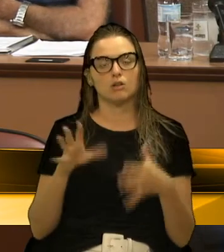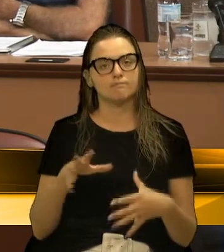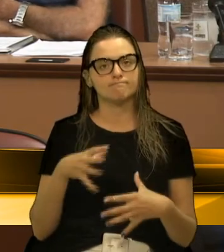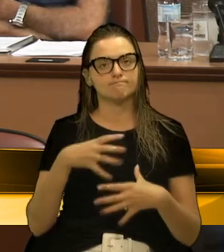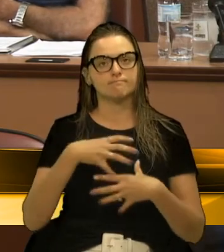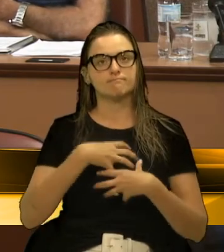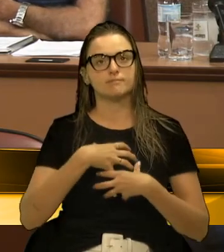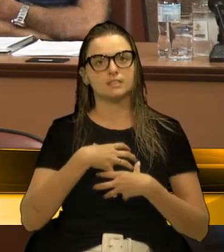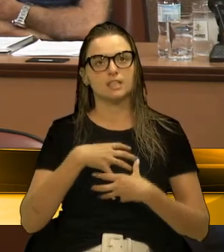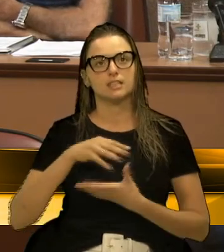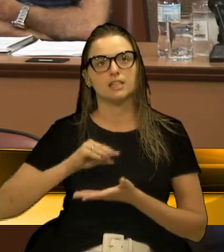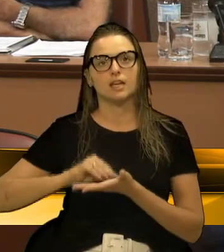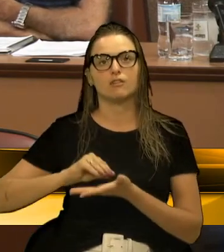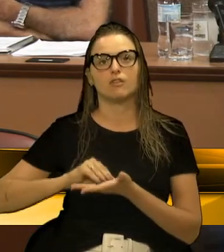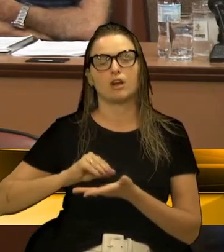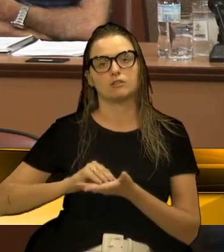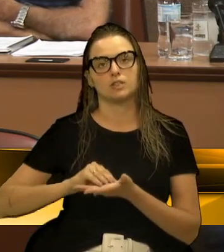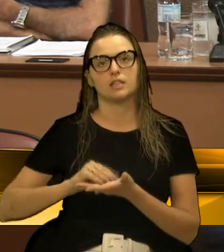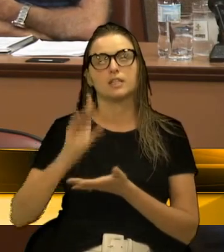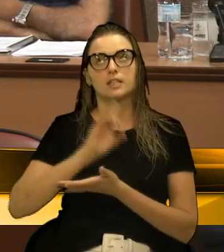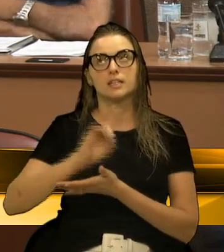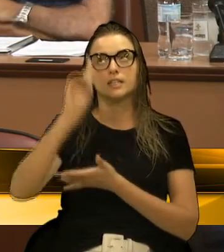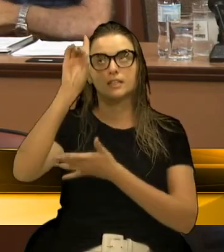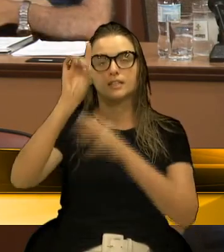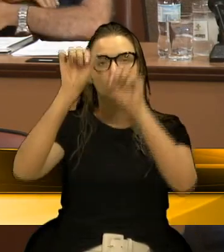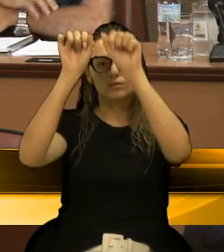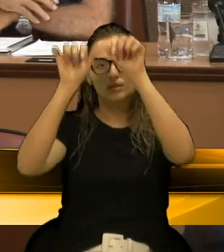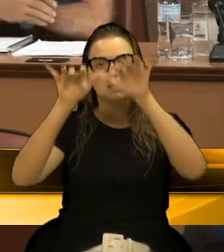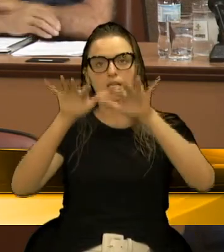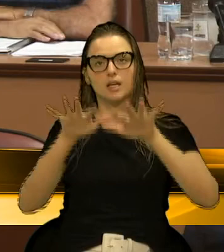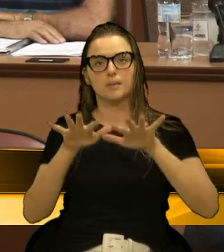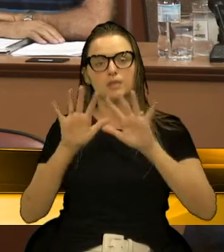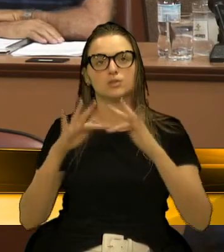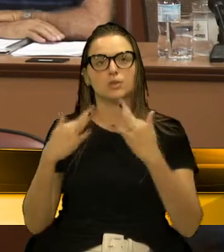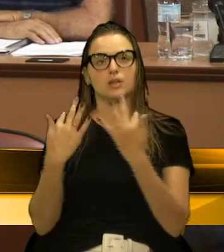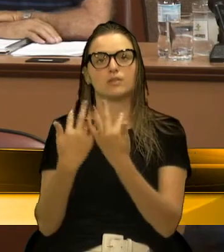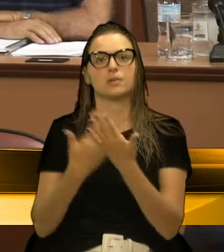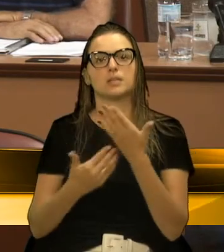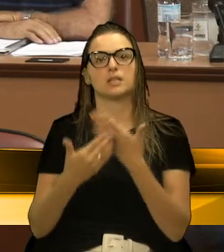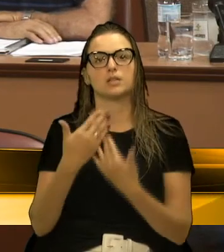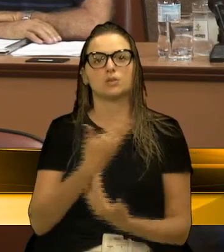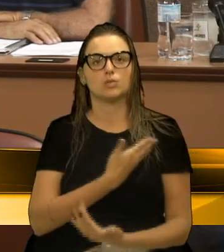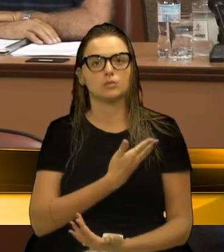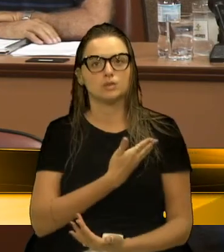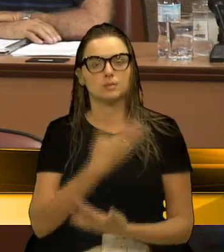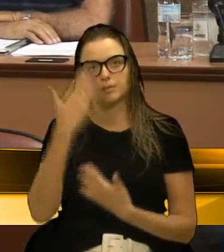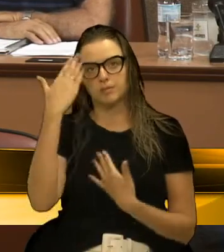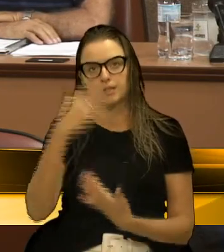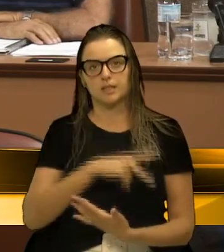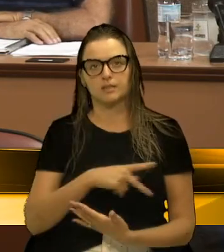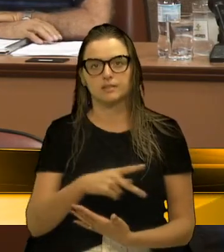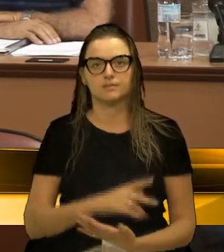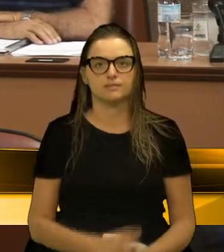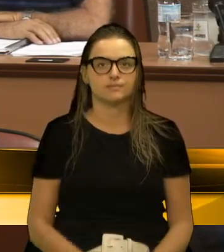sentem muita falta dele. Que Deus conforte os familiares e todos os amigos. Obrigado, presidente.